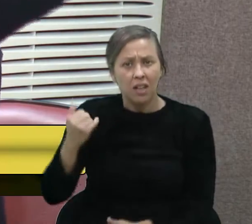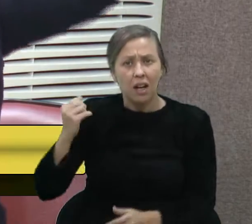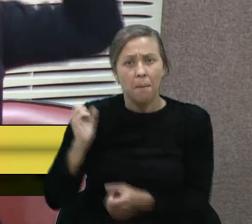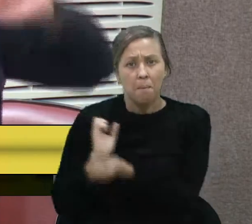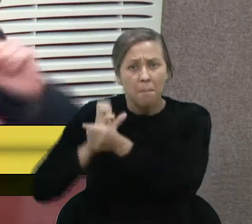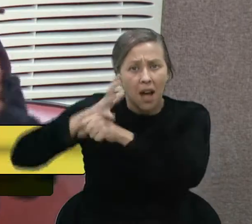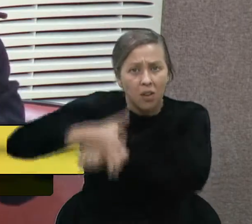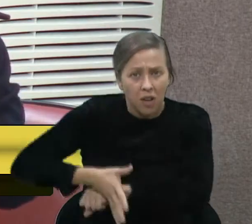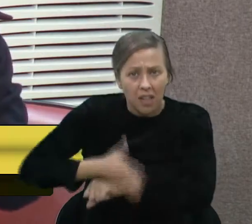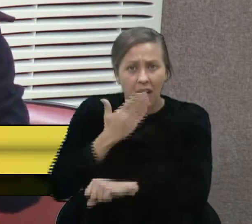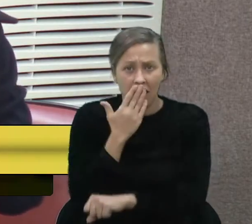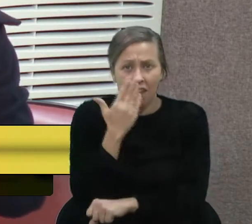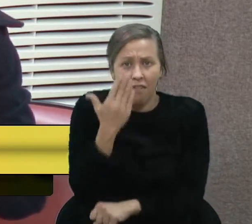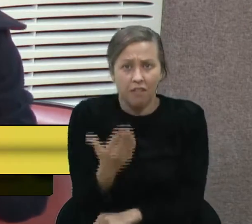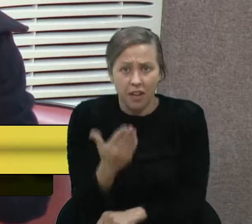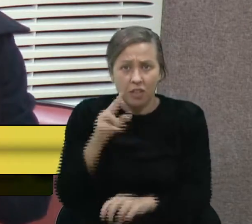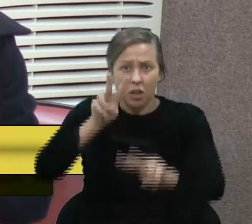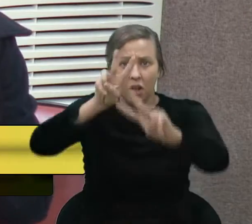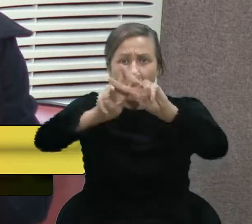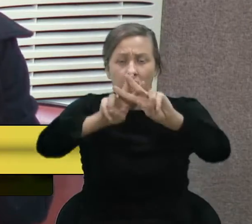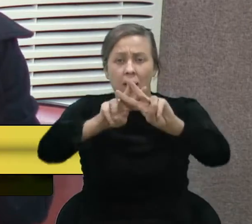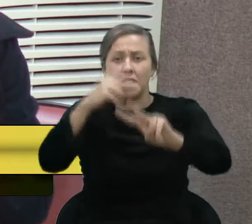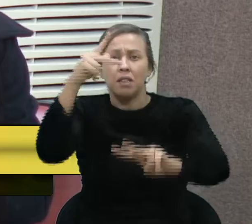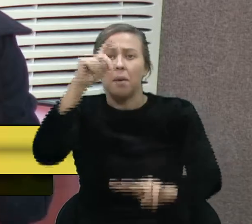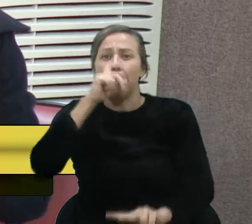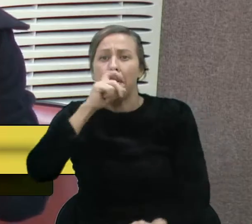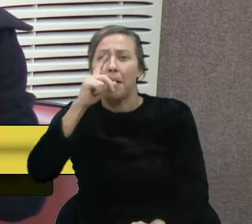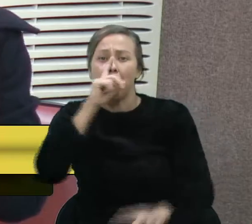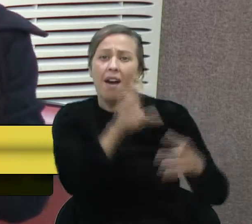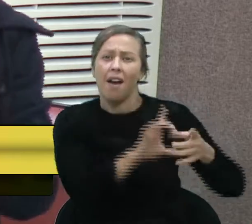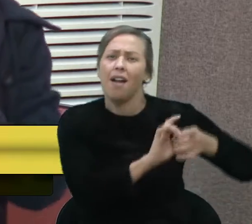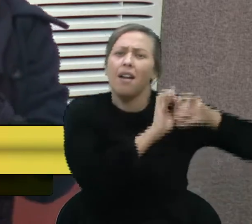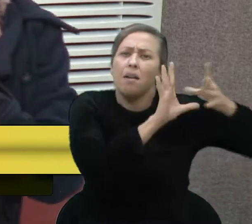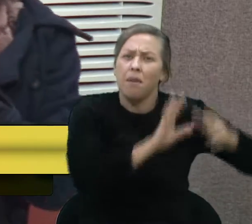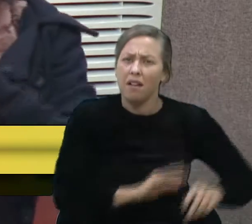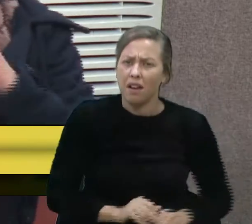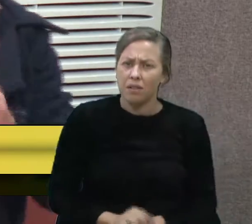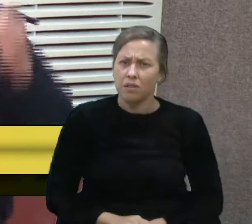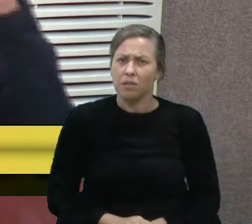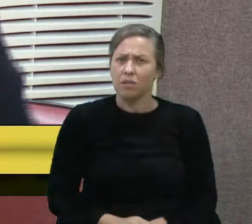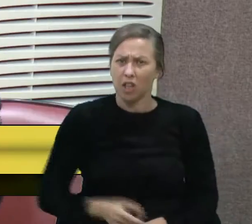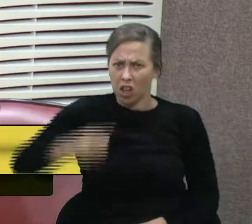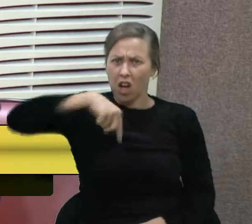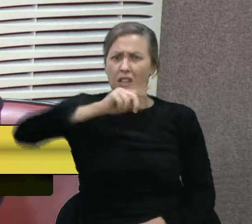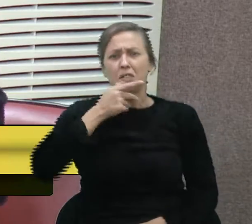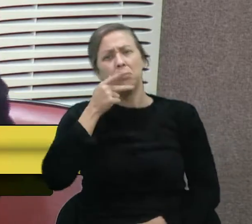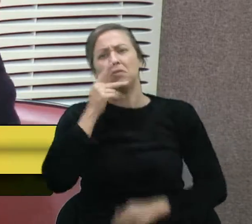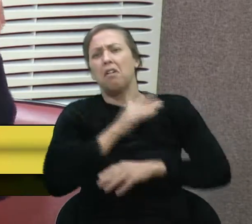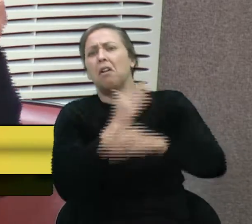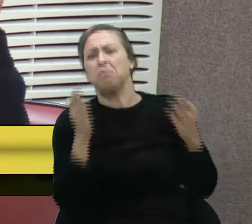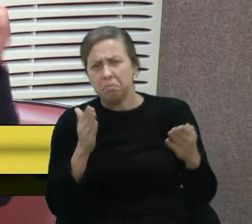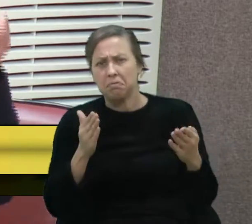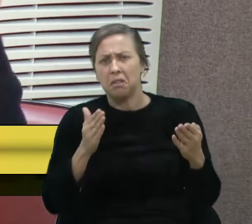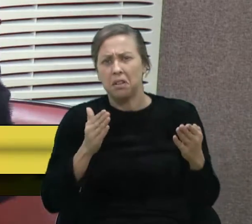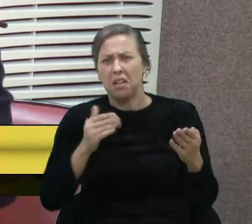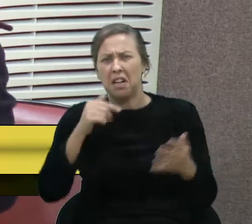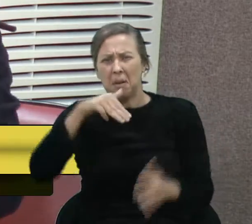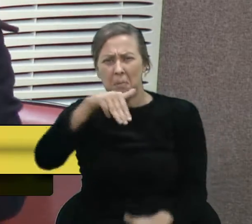noite na frente de uma prisão esperando seus pais serem libertados. Nós vamos falar em